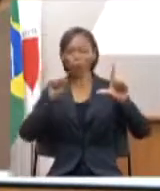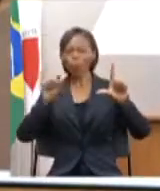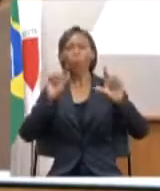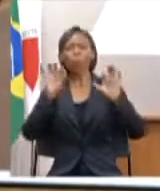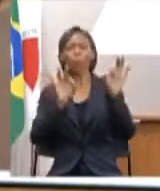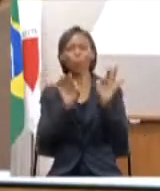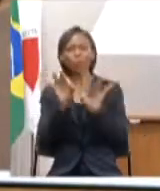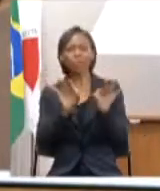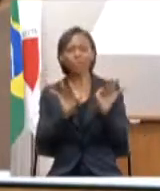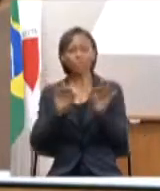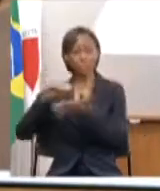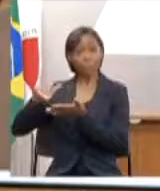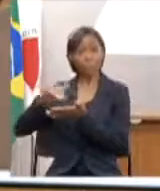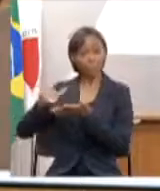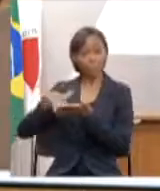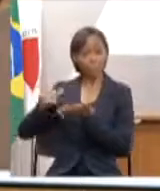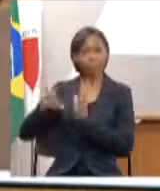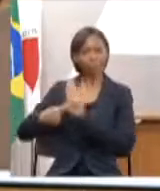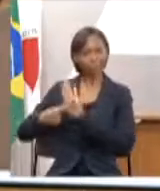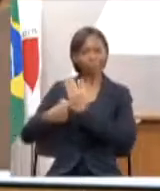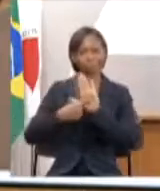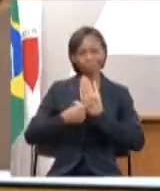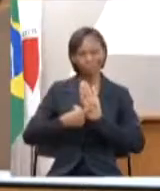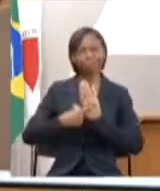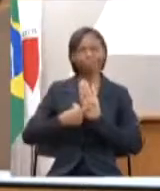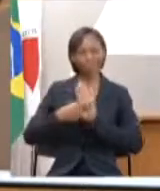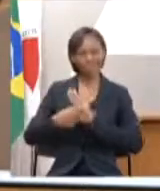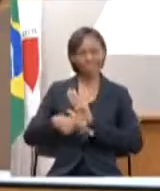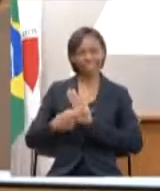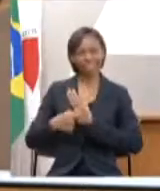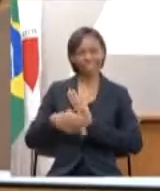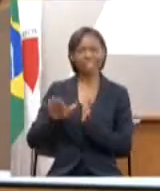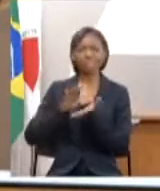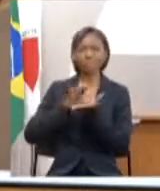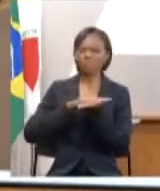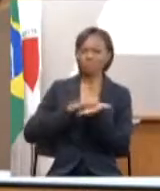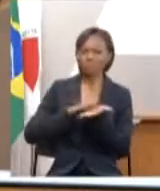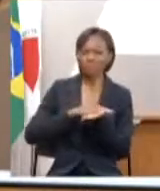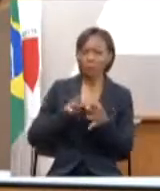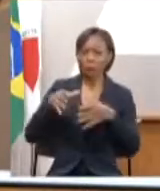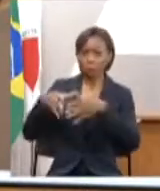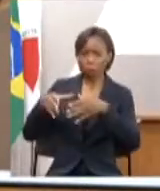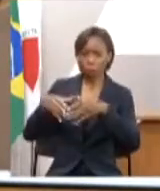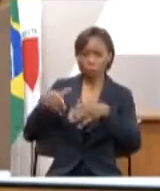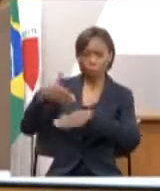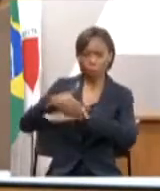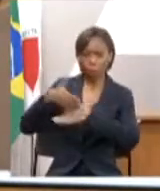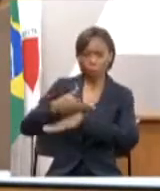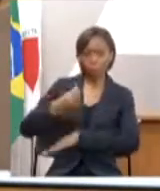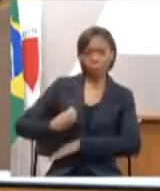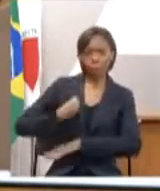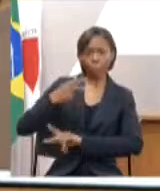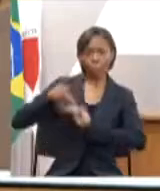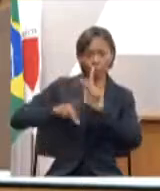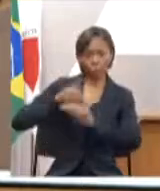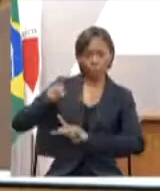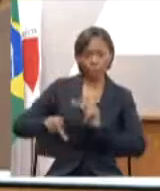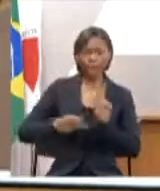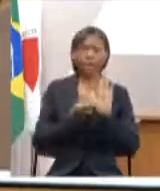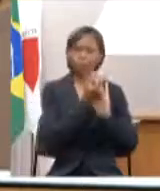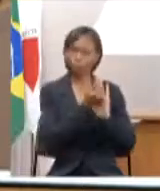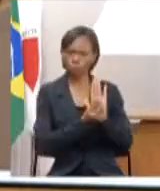Levy apresentou aqui, prestigiando, inclusive, a Comissão de Participação Popular, a Comissão de Fiscalização Financeira e Orçamentária,